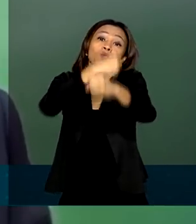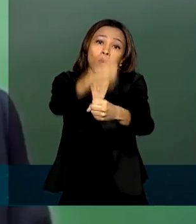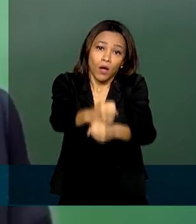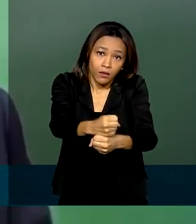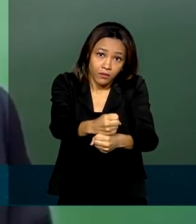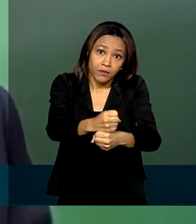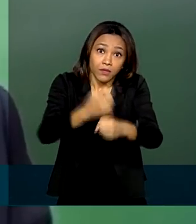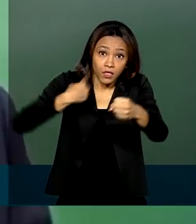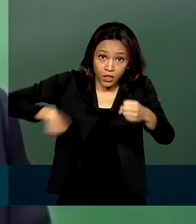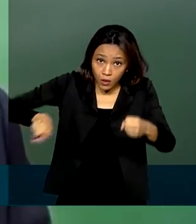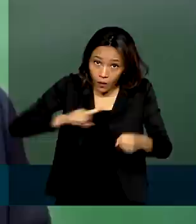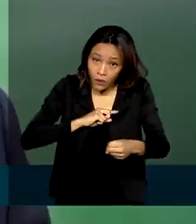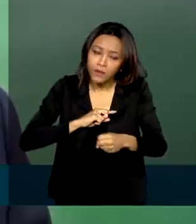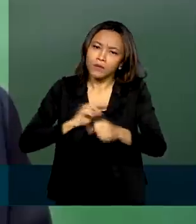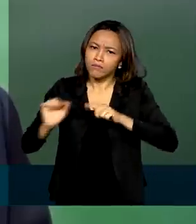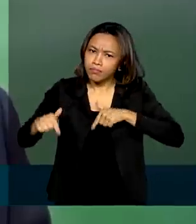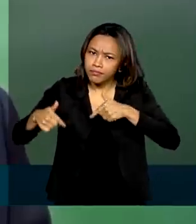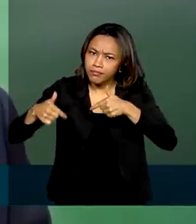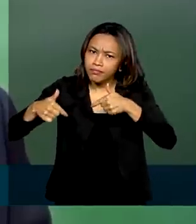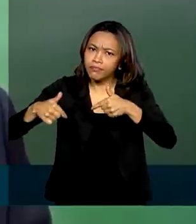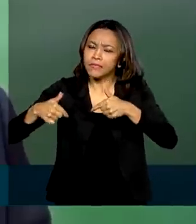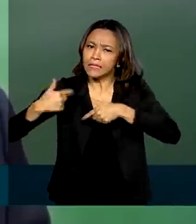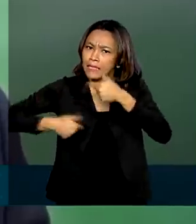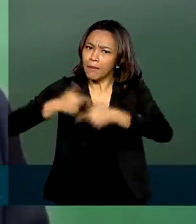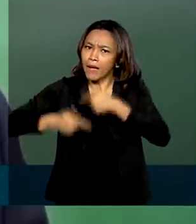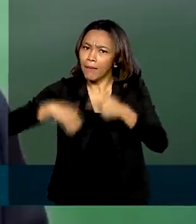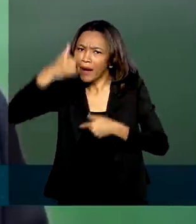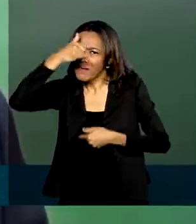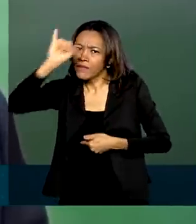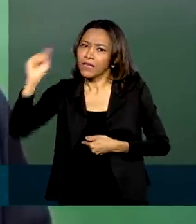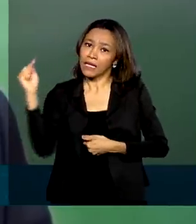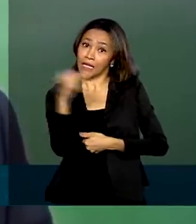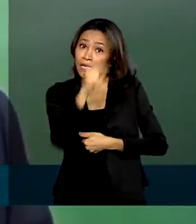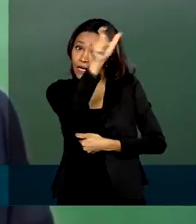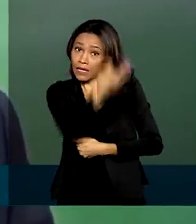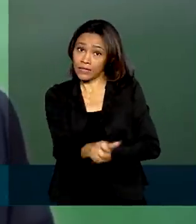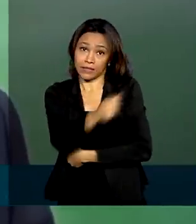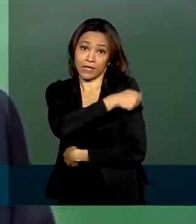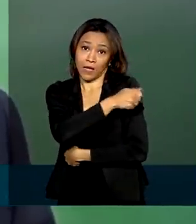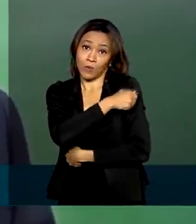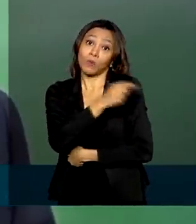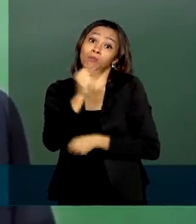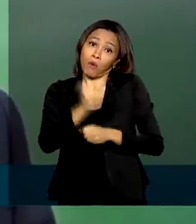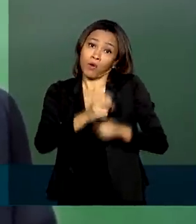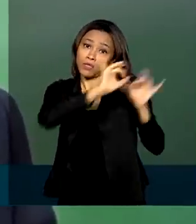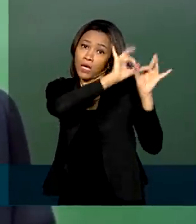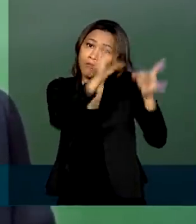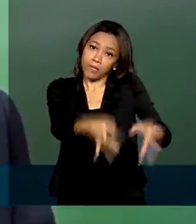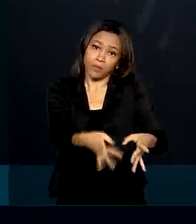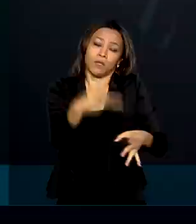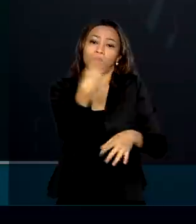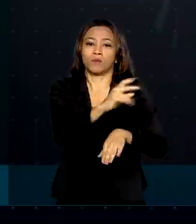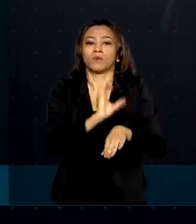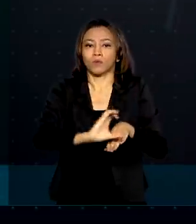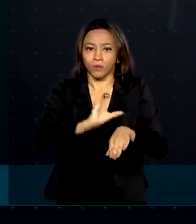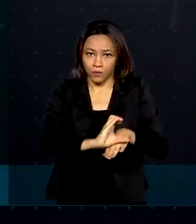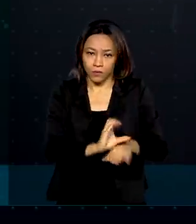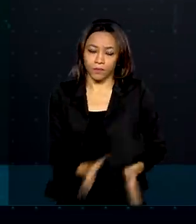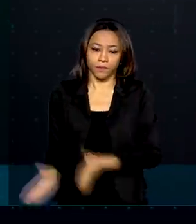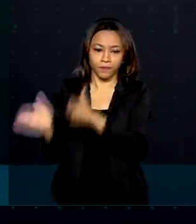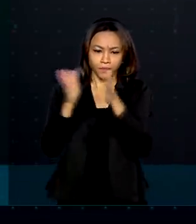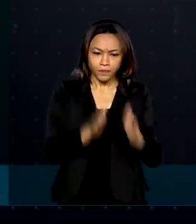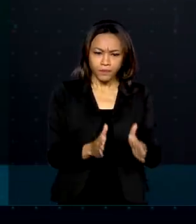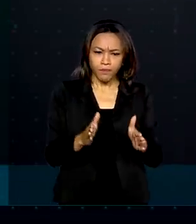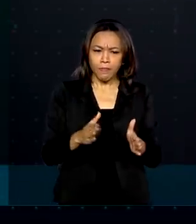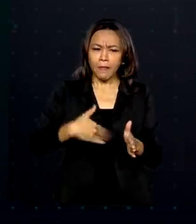atuarmos preditivamente para evitar que esse aluno possa desistir do seu curso superior. Há mais